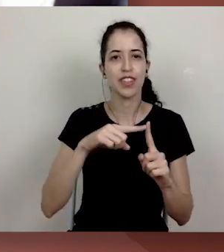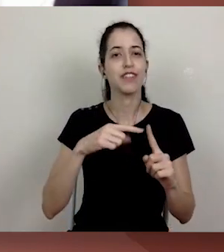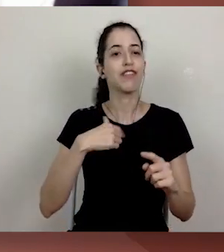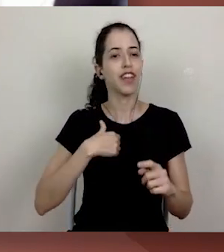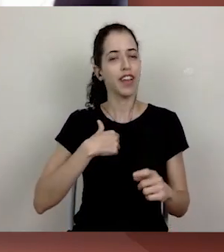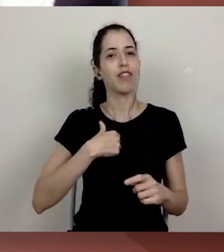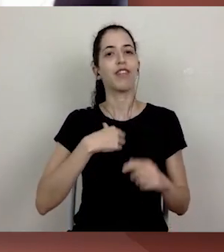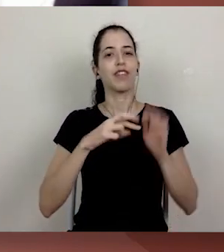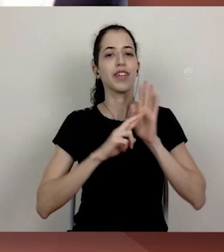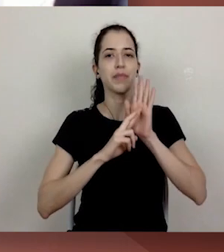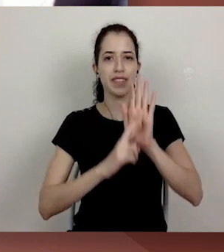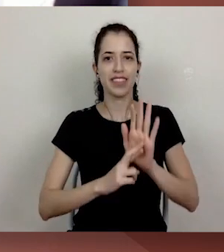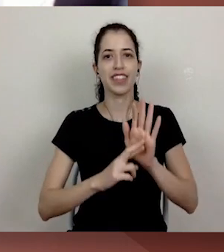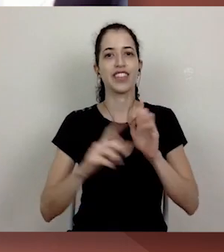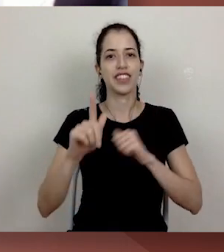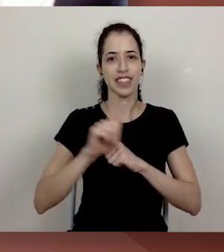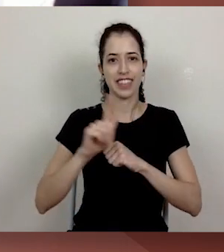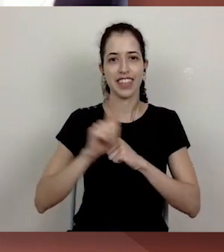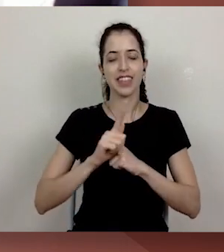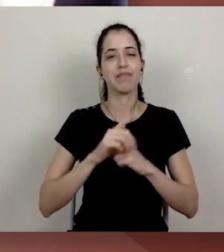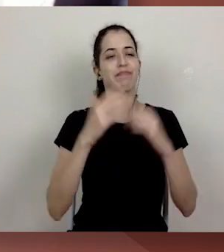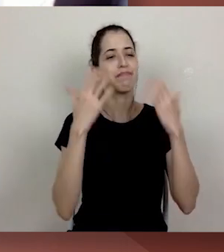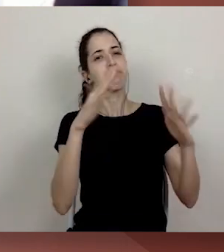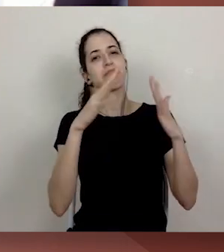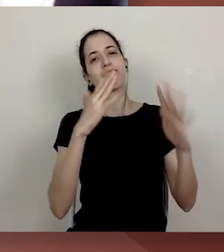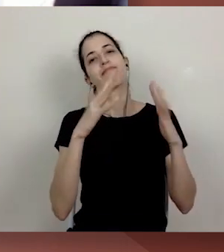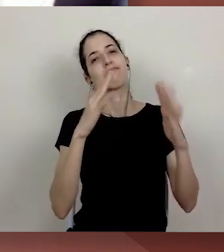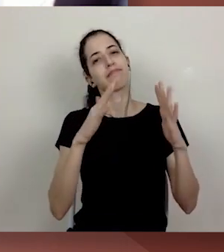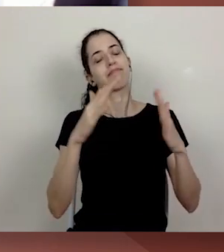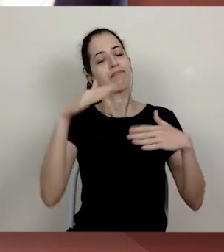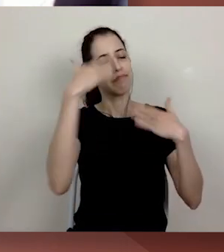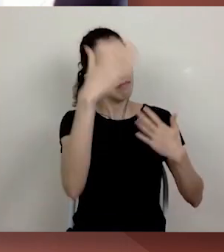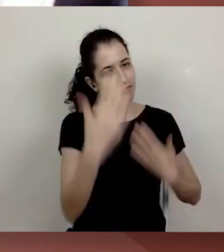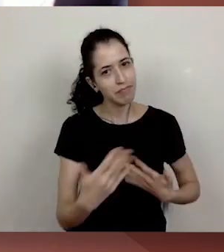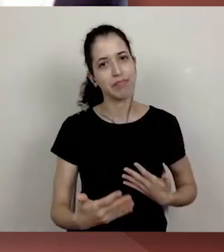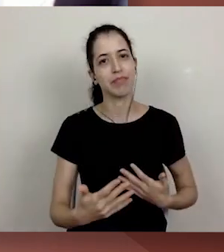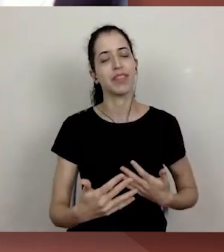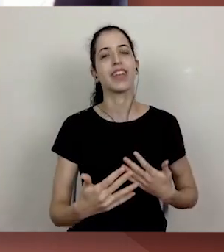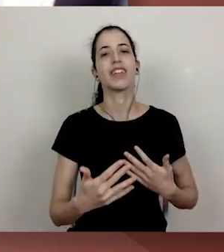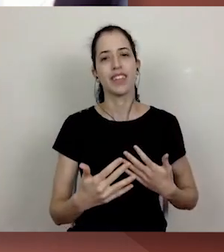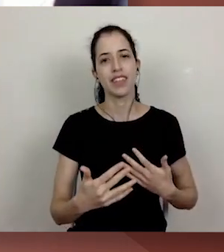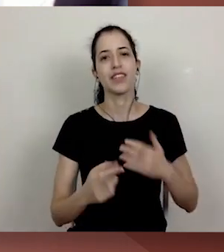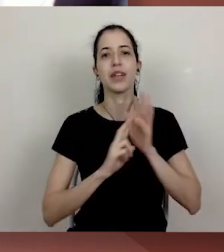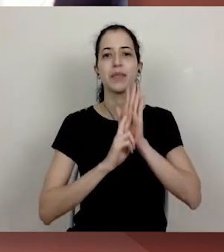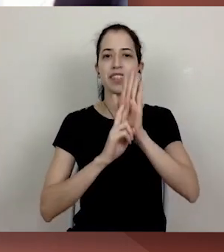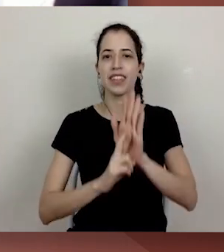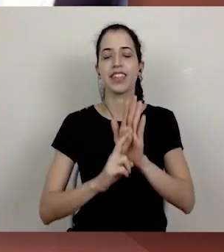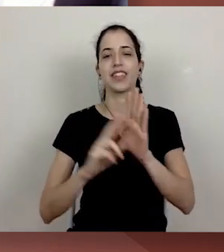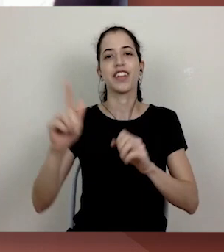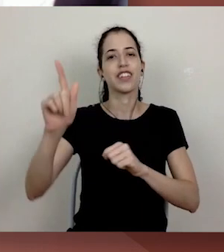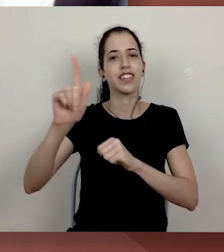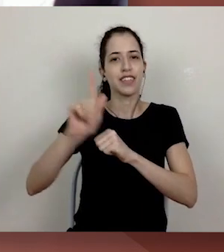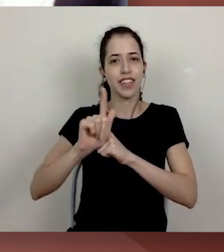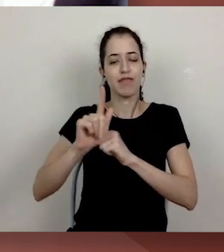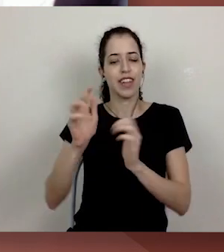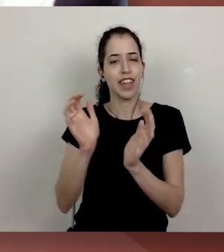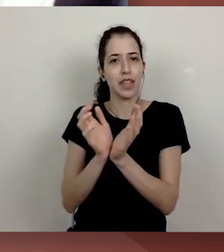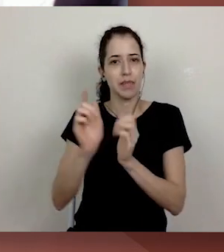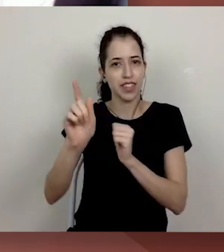administrativa da UFSCar, todas as mulheres, servidoras docentes, técnico-administrativas,